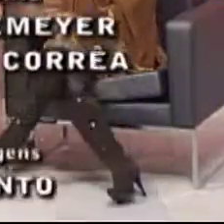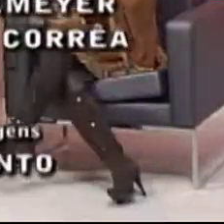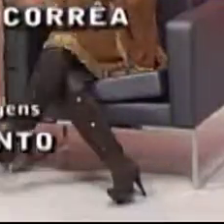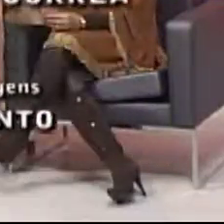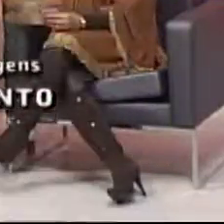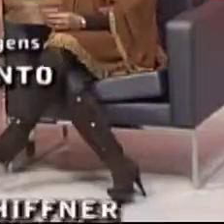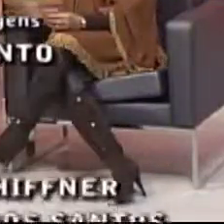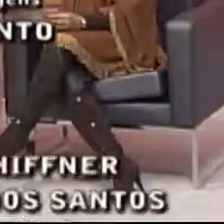Obrigada.